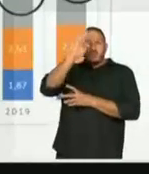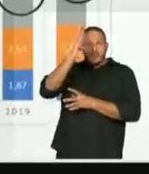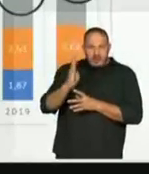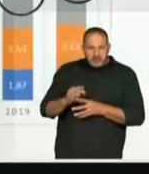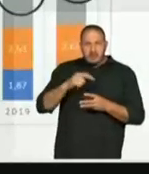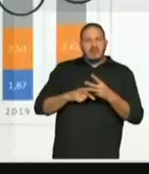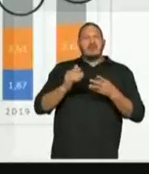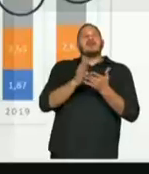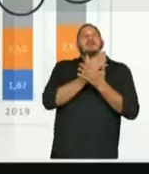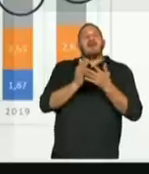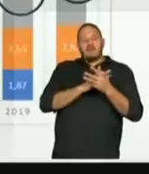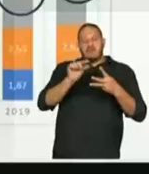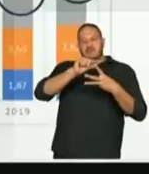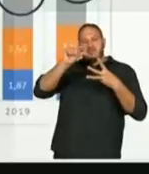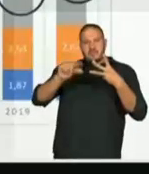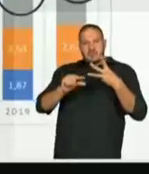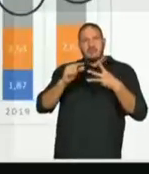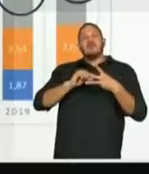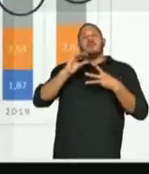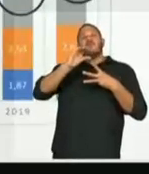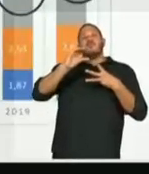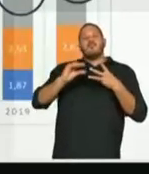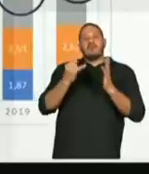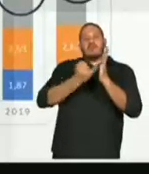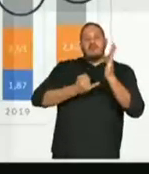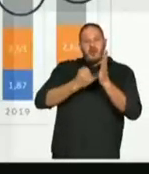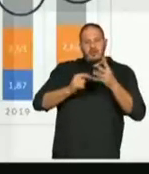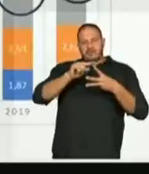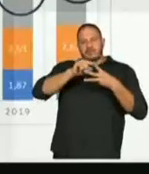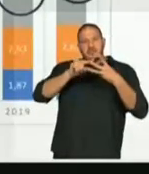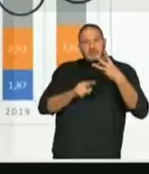tripartite, tem a contribuição de impostos e do Estado.